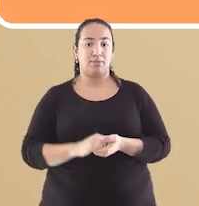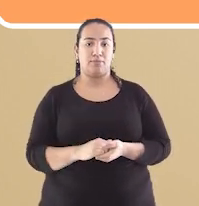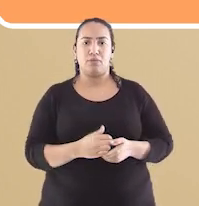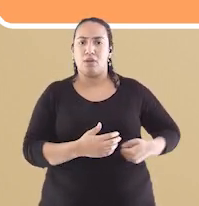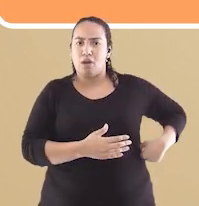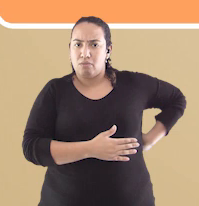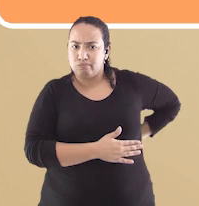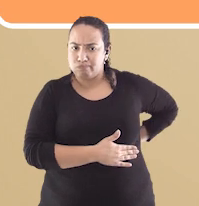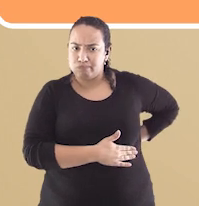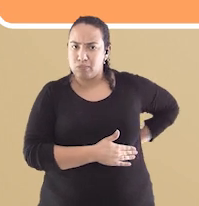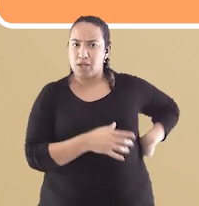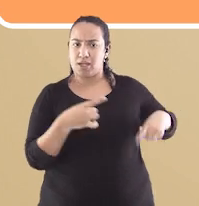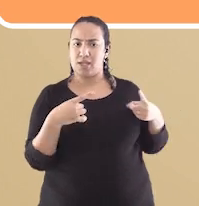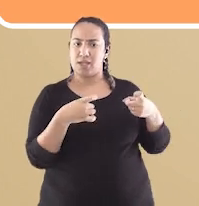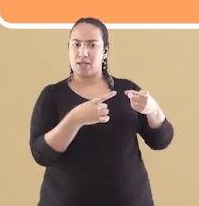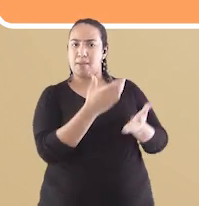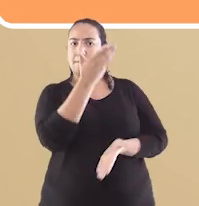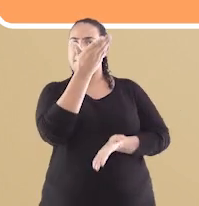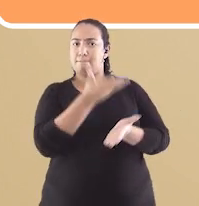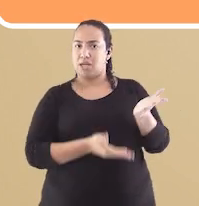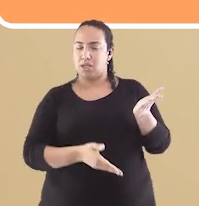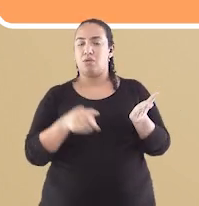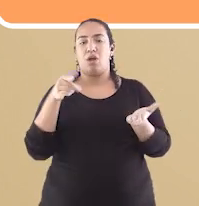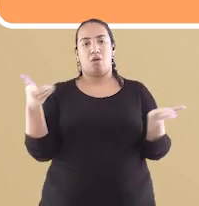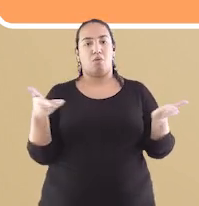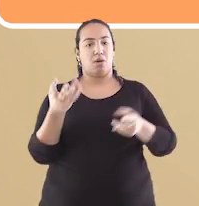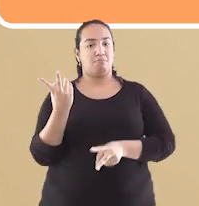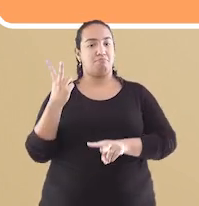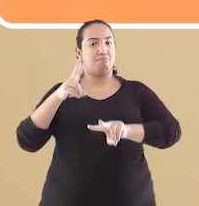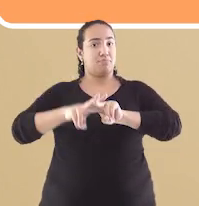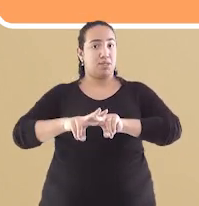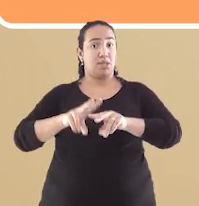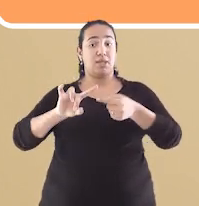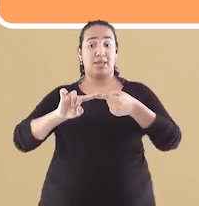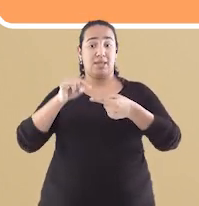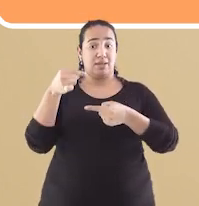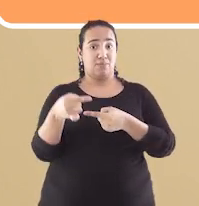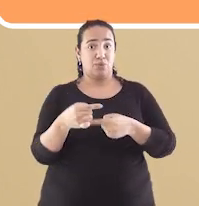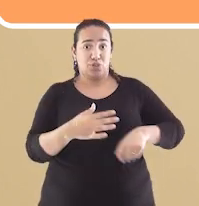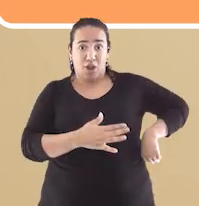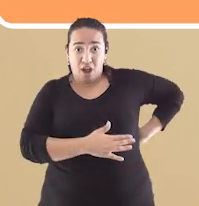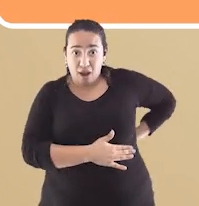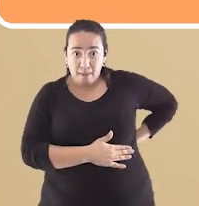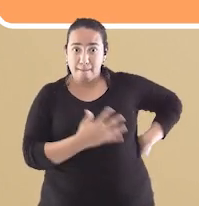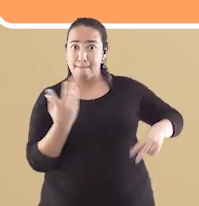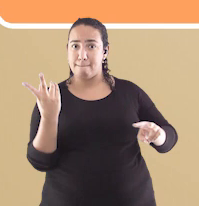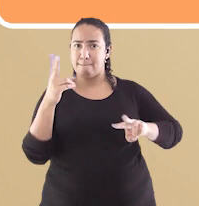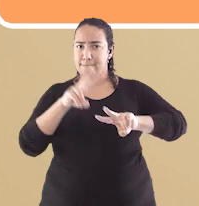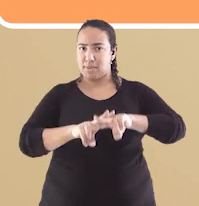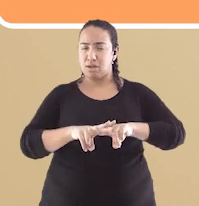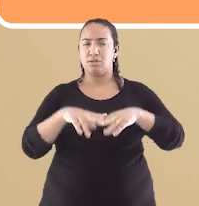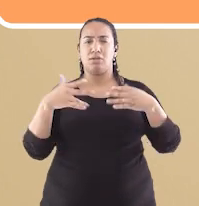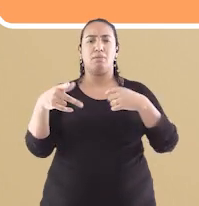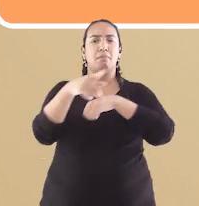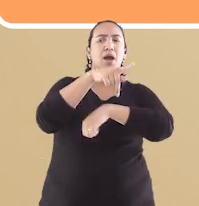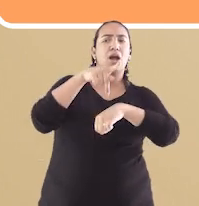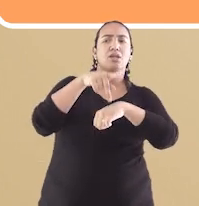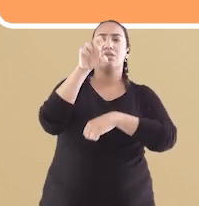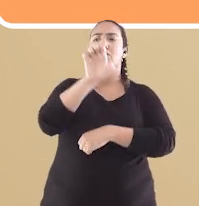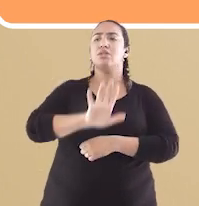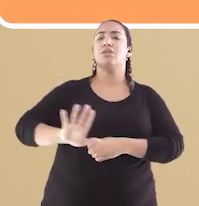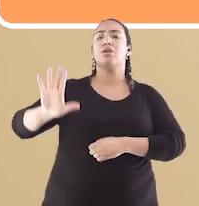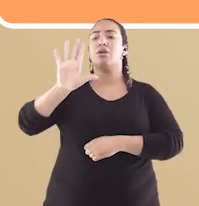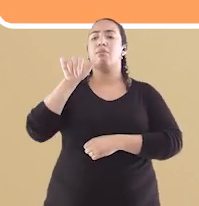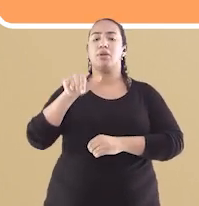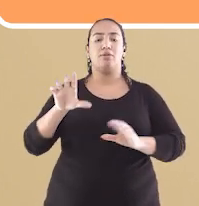perder uma batalha na Bélgica e será preso. Após a sua prisão, as grandes potências europeias se uniram para